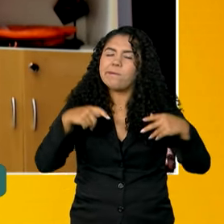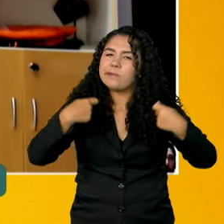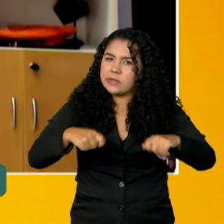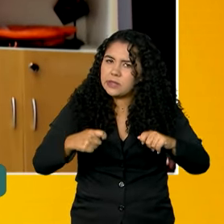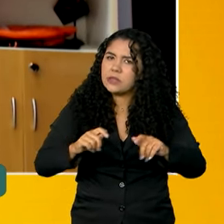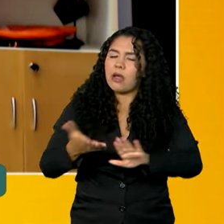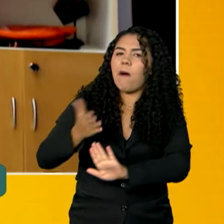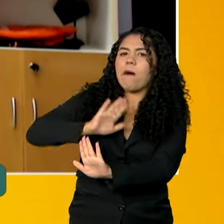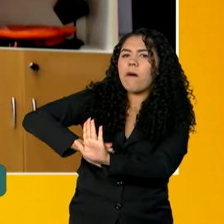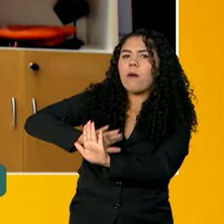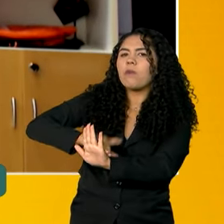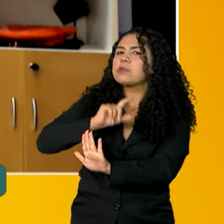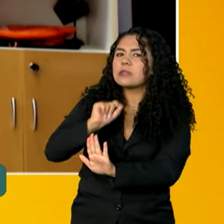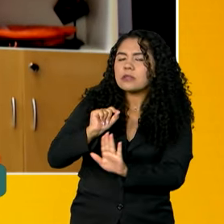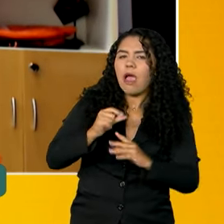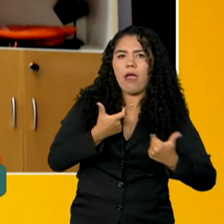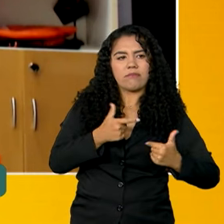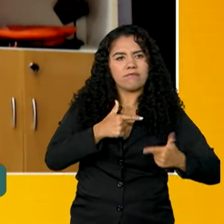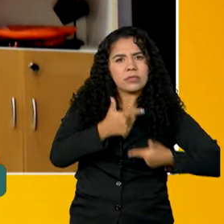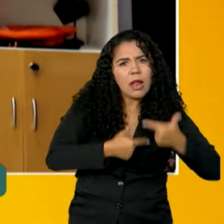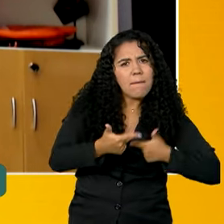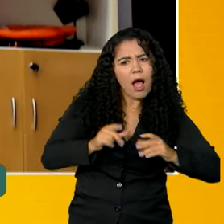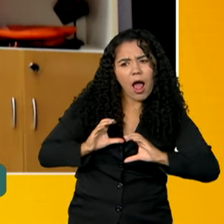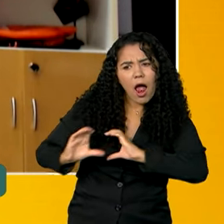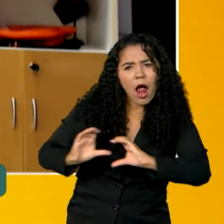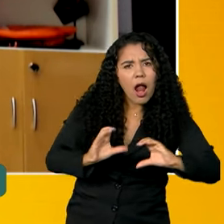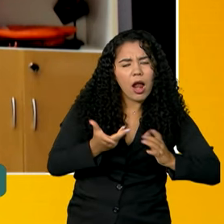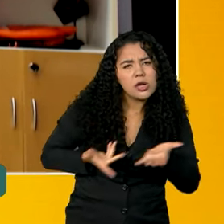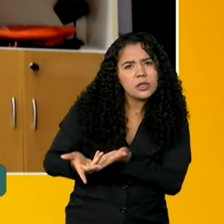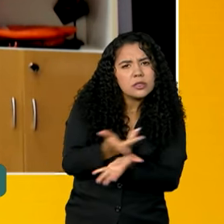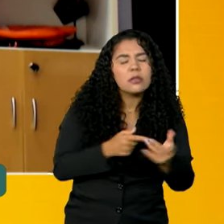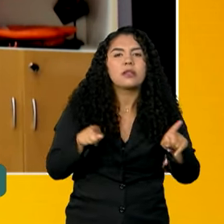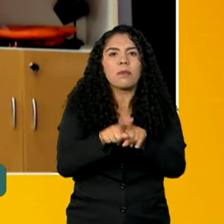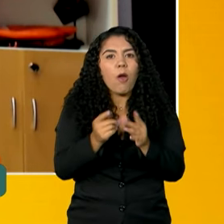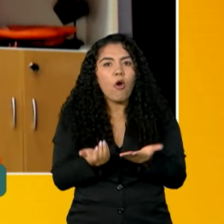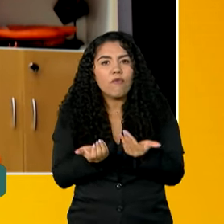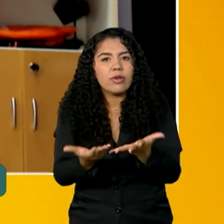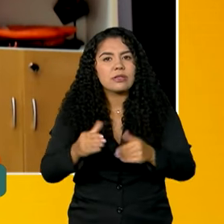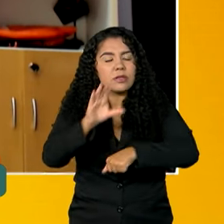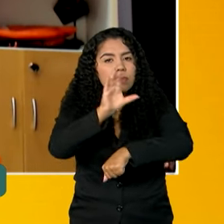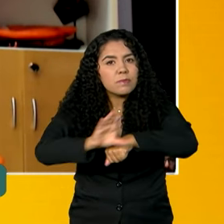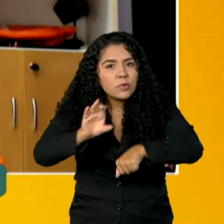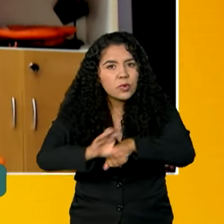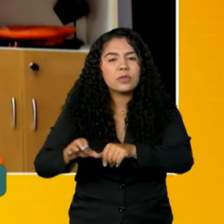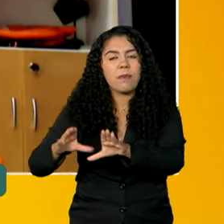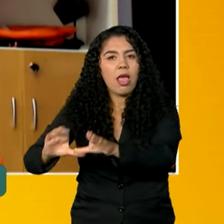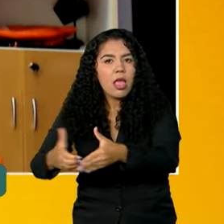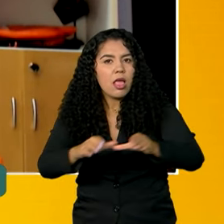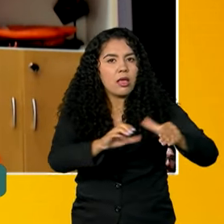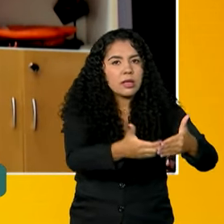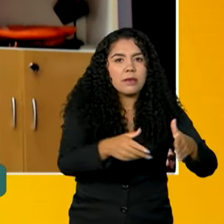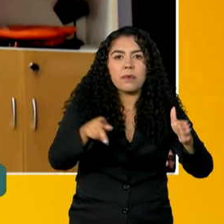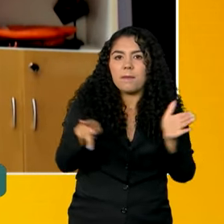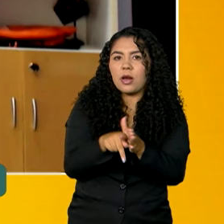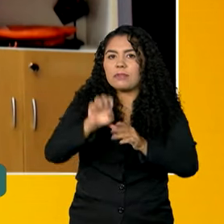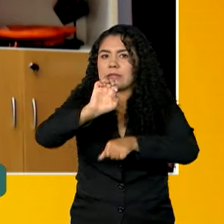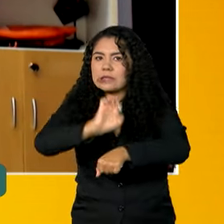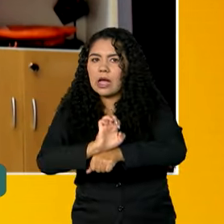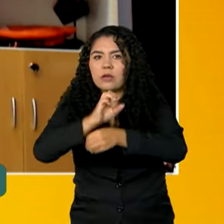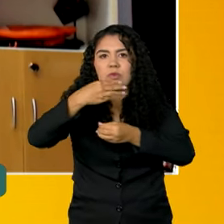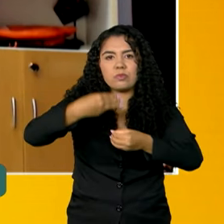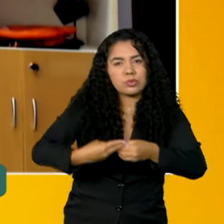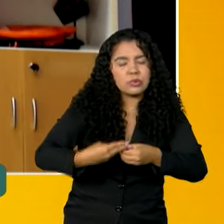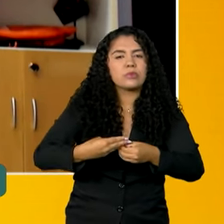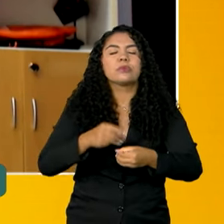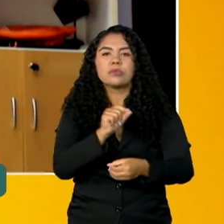trabalho de comunicação, envolve um trabalho de treinamento das defesas civis dos estados e também dos municípios. É por meio